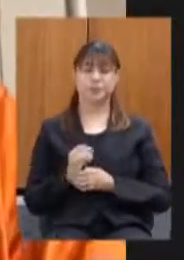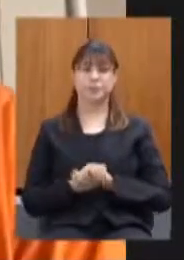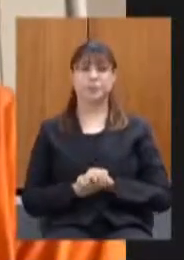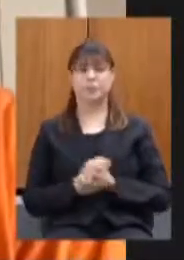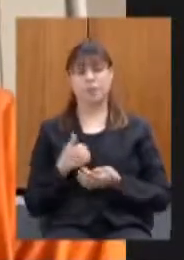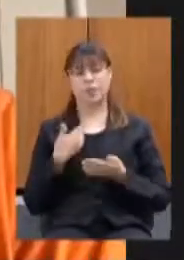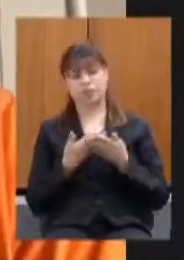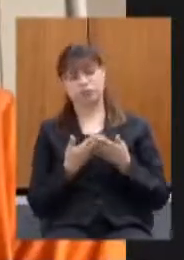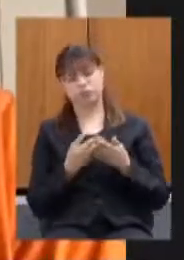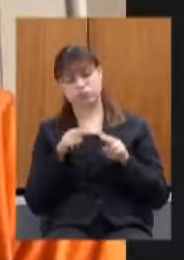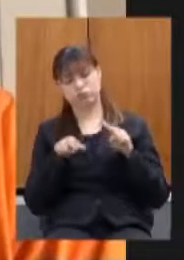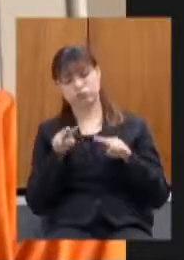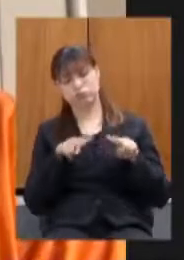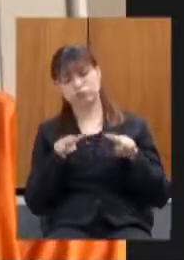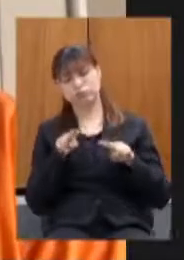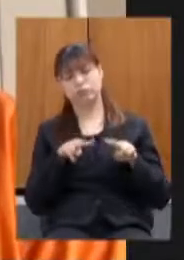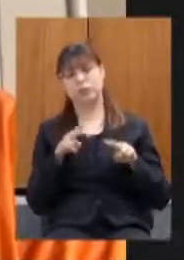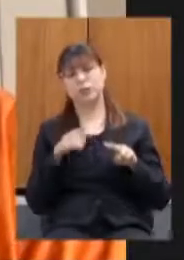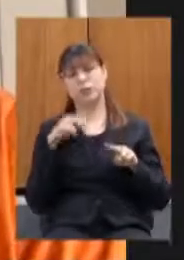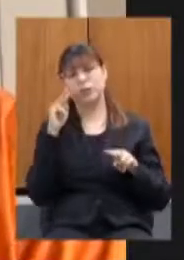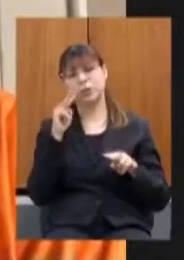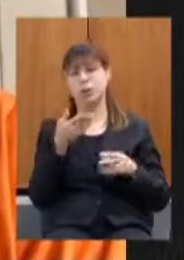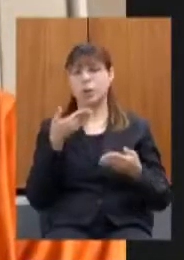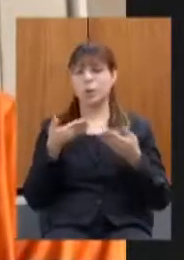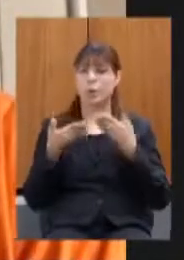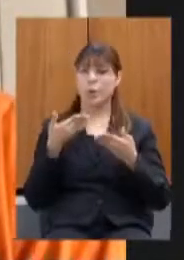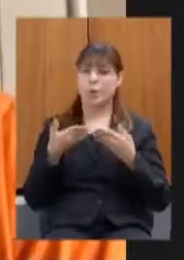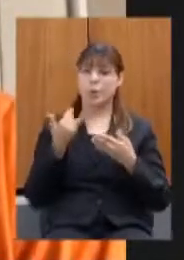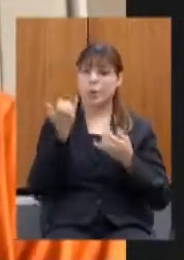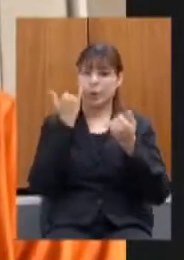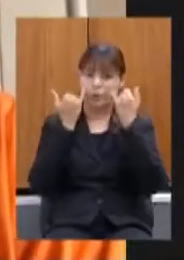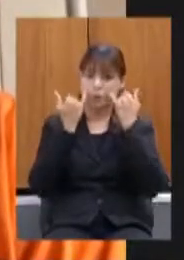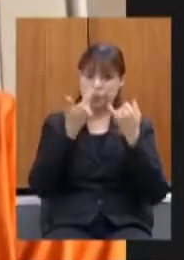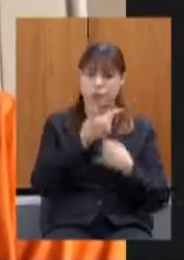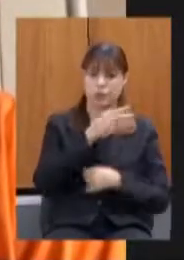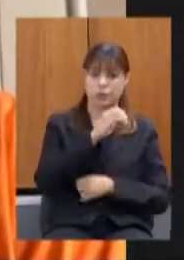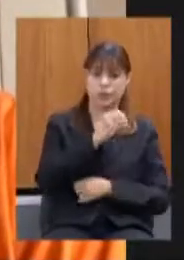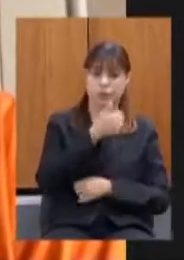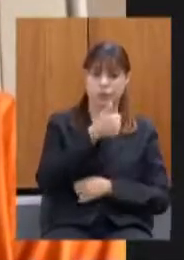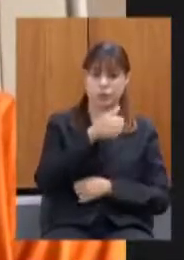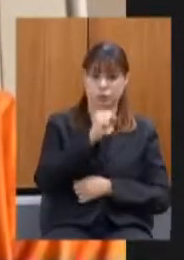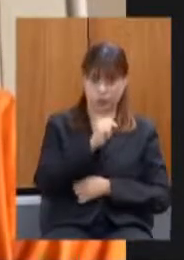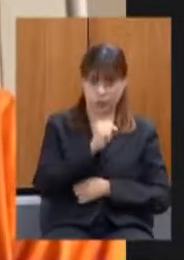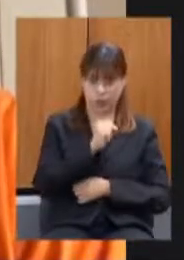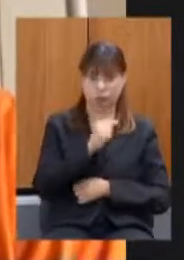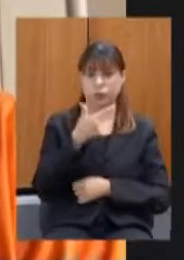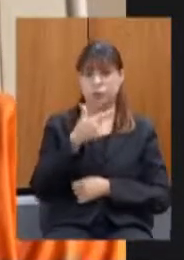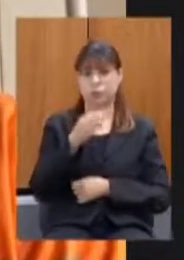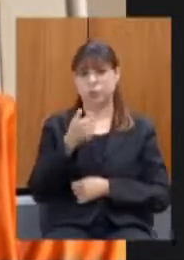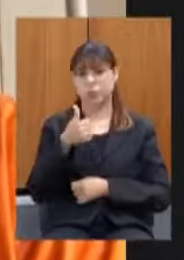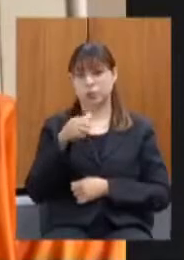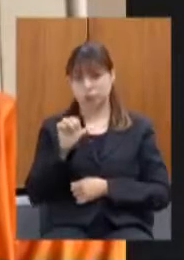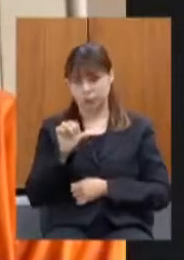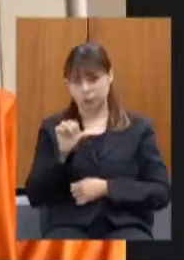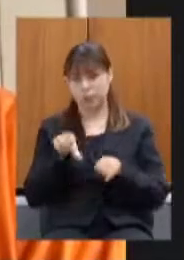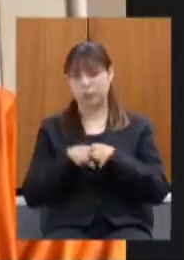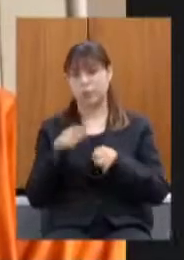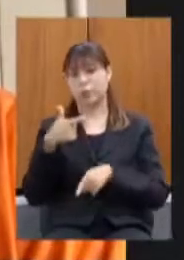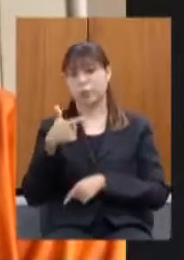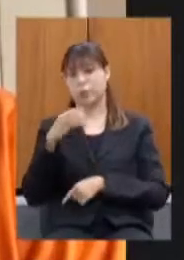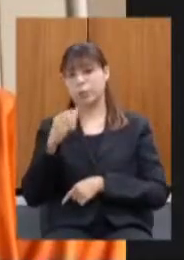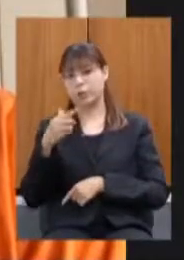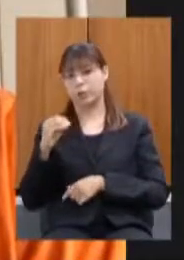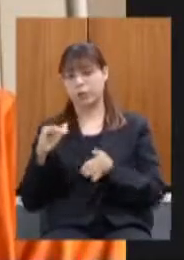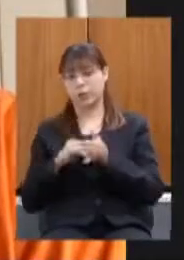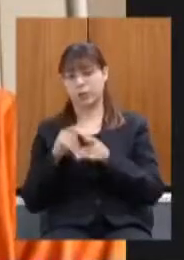e eu vi que está comparando dados de 2018 2019 e 2020 até agosto só